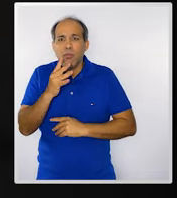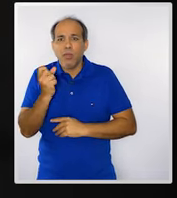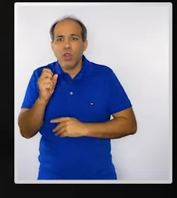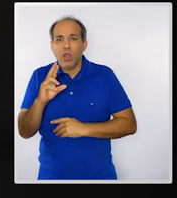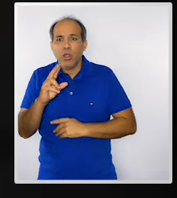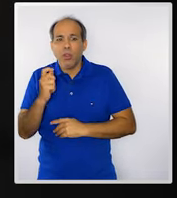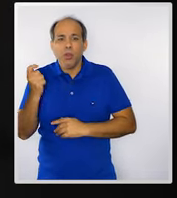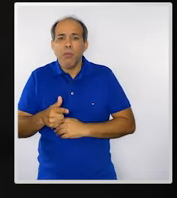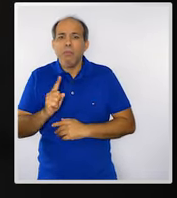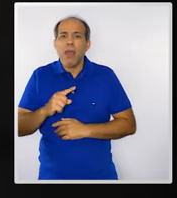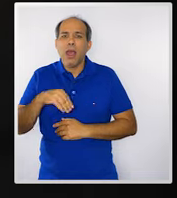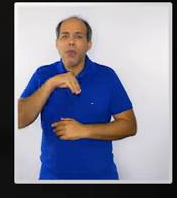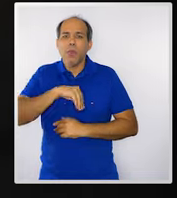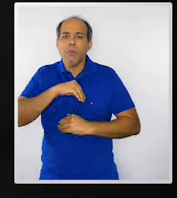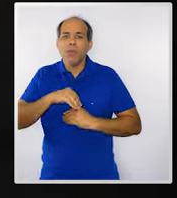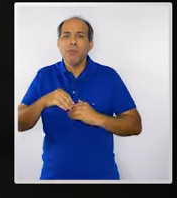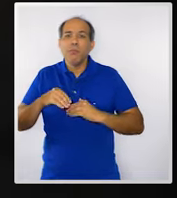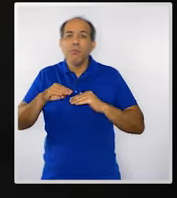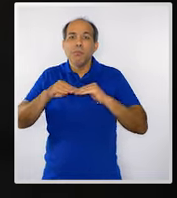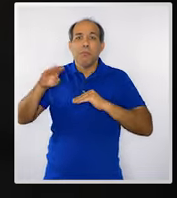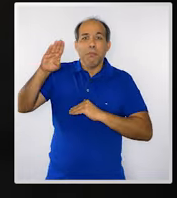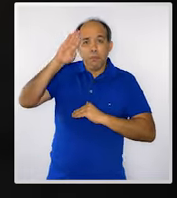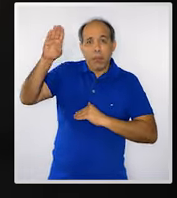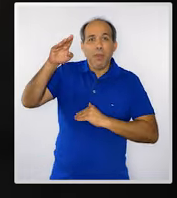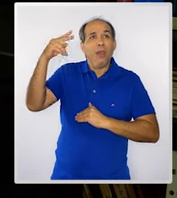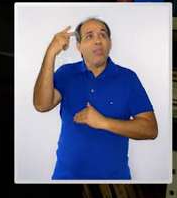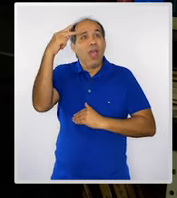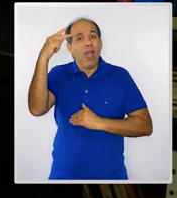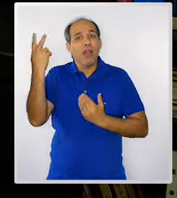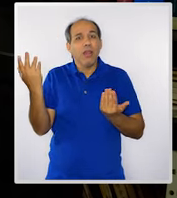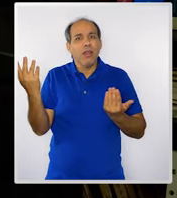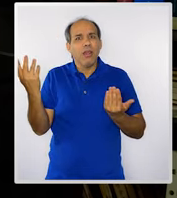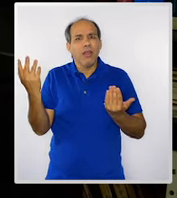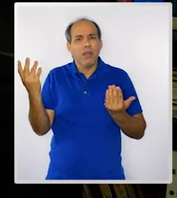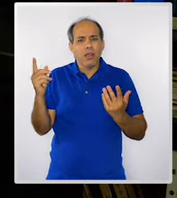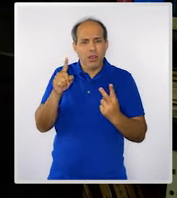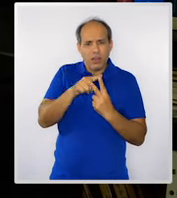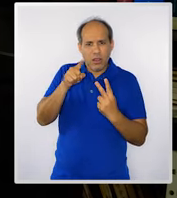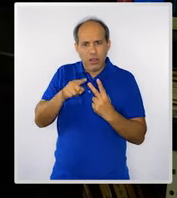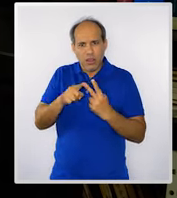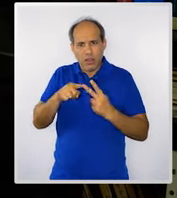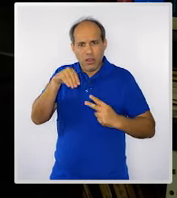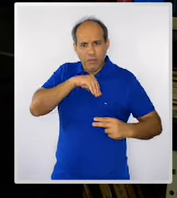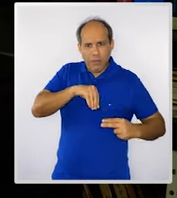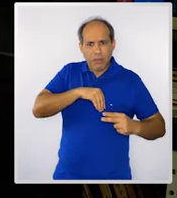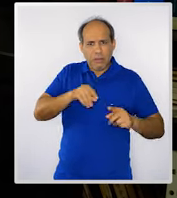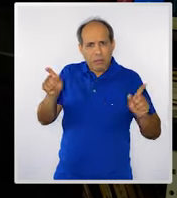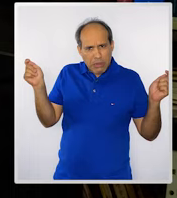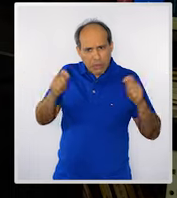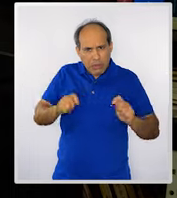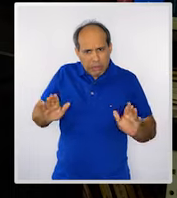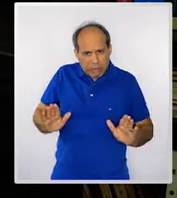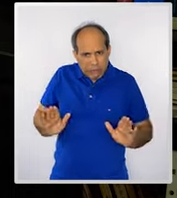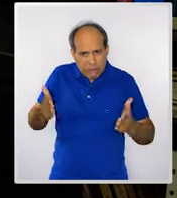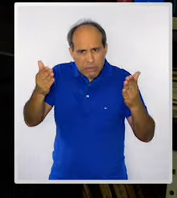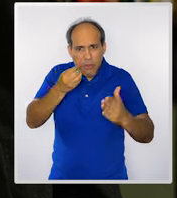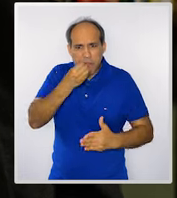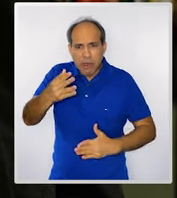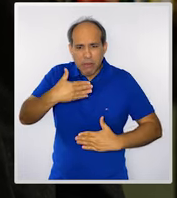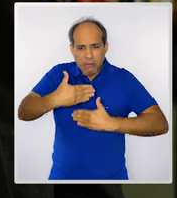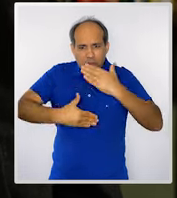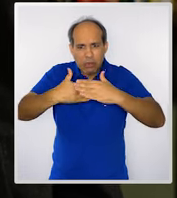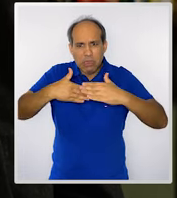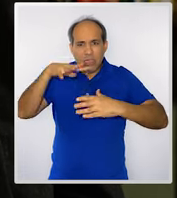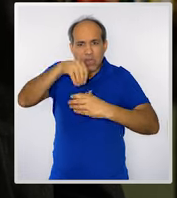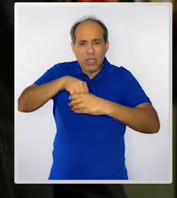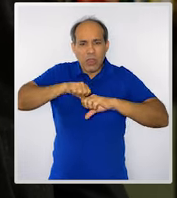paga esse piso nacional. A qualificação e a remuneração são determinantes para o incentivo, para um bom desempenho na educação?